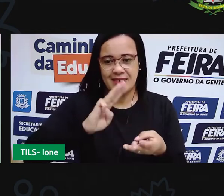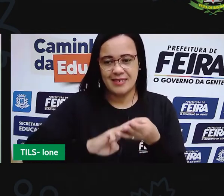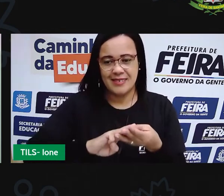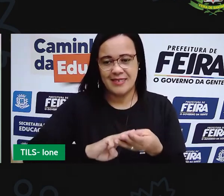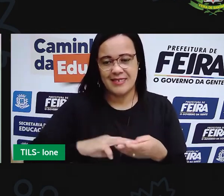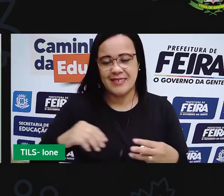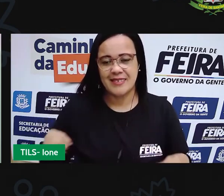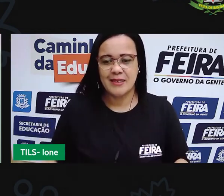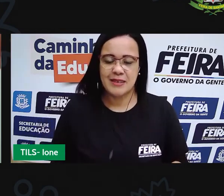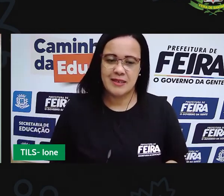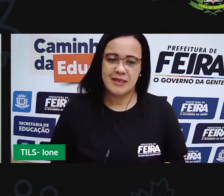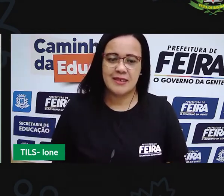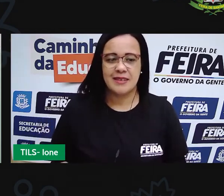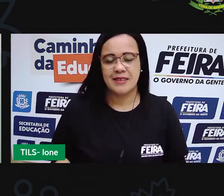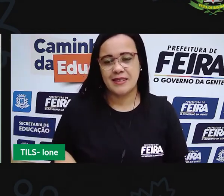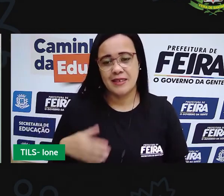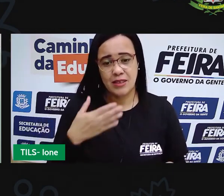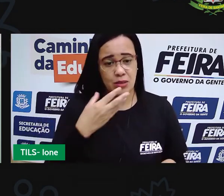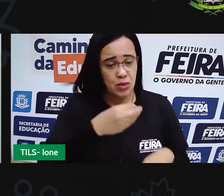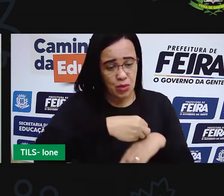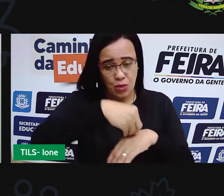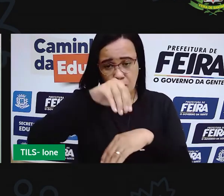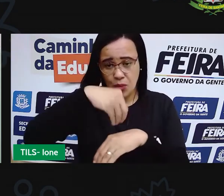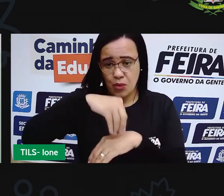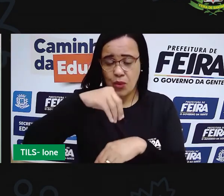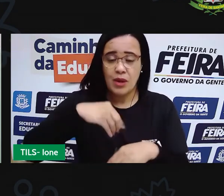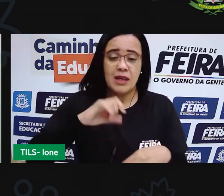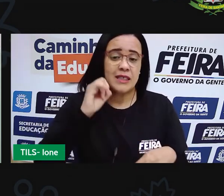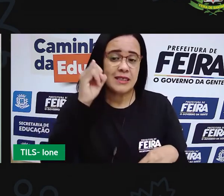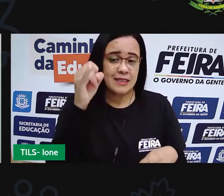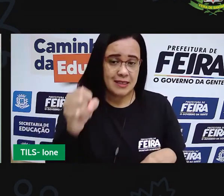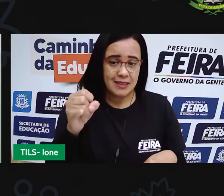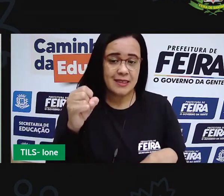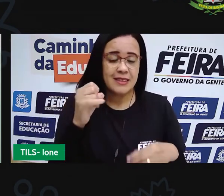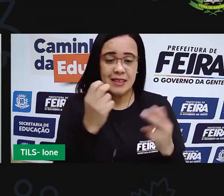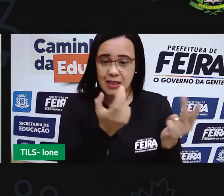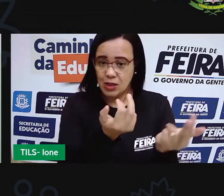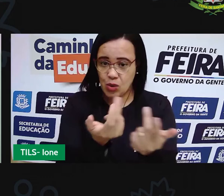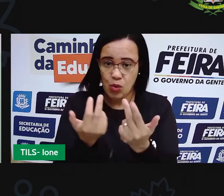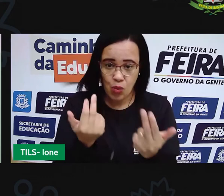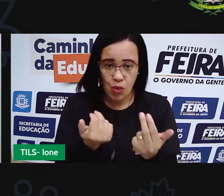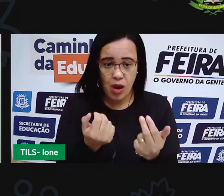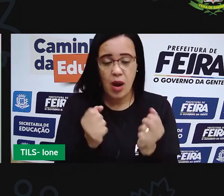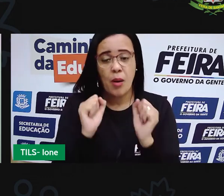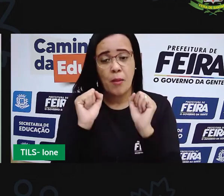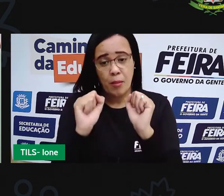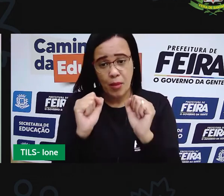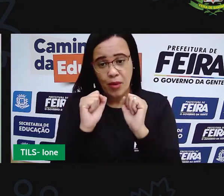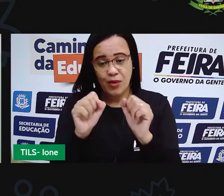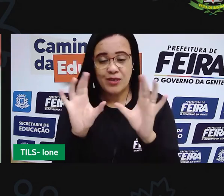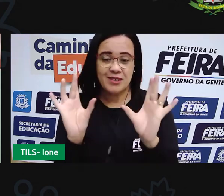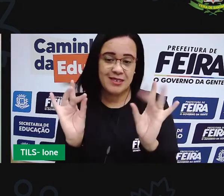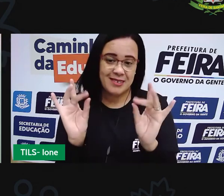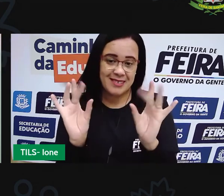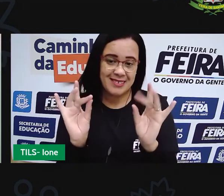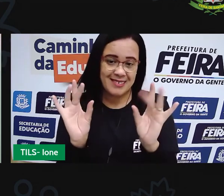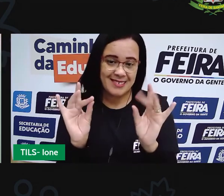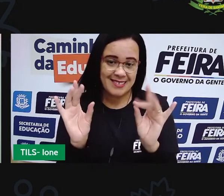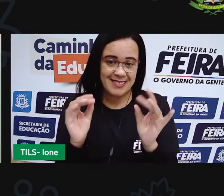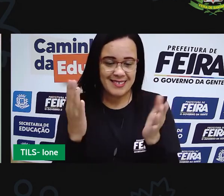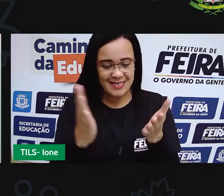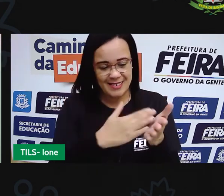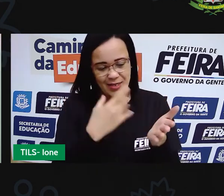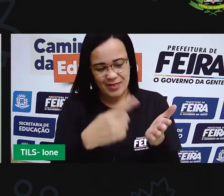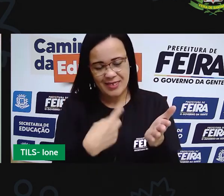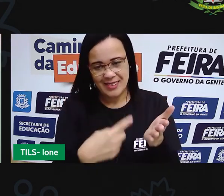sugerir que se você tiver usando palitos como esse você cole aí no seu caderno ou faça um